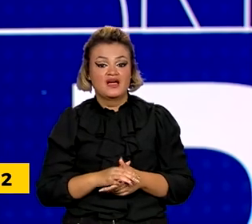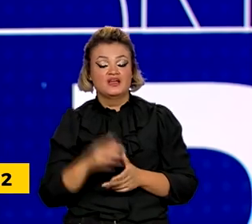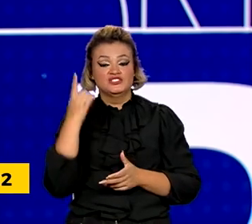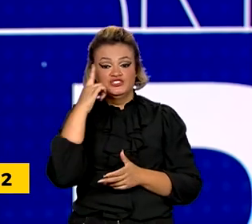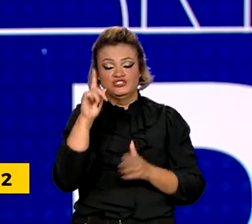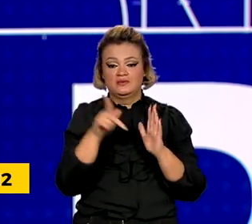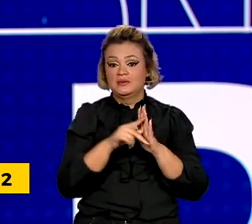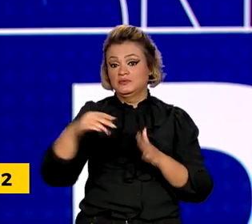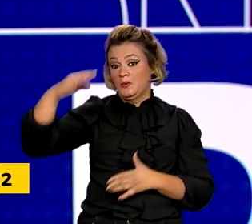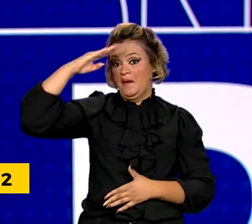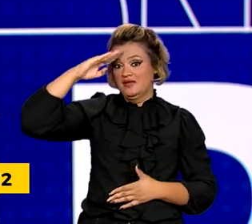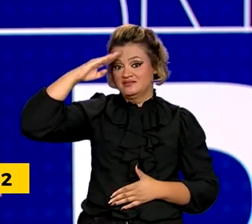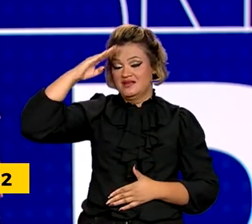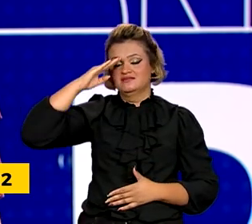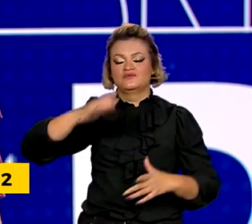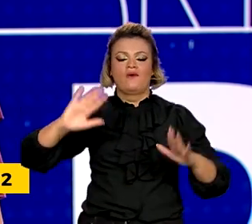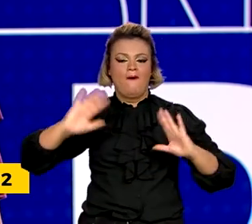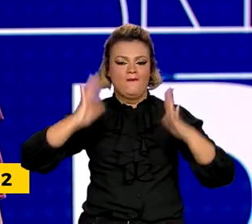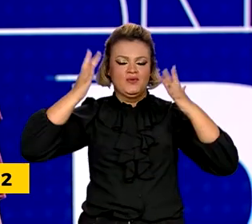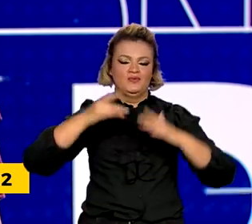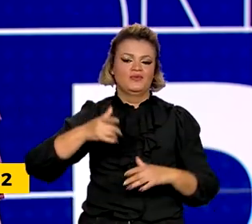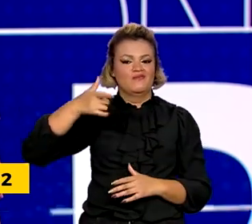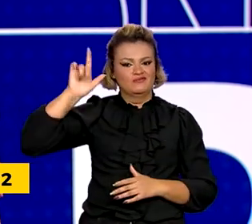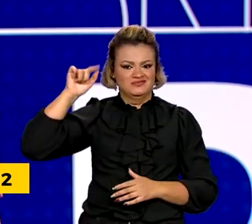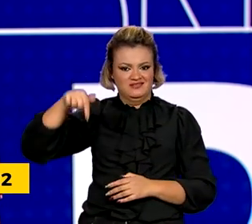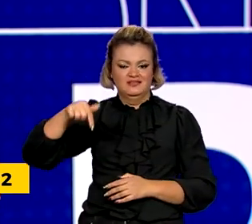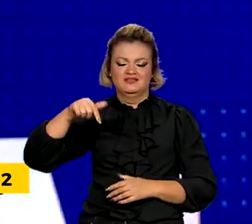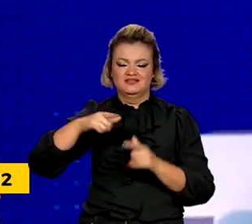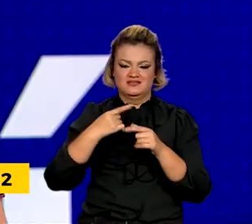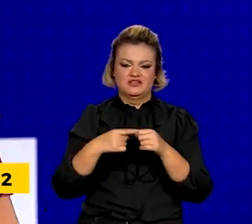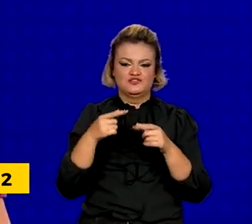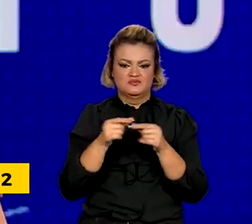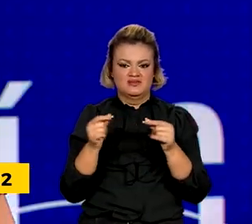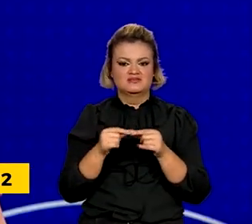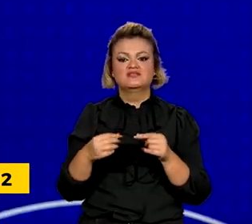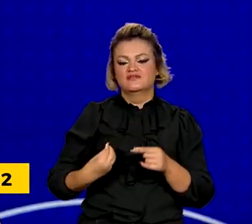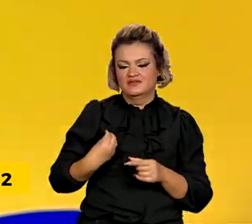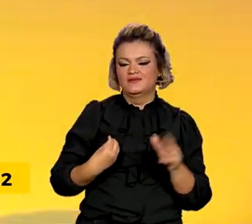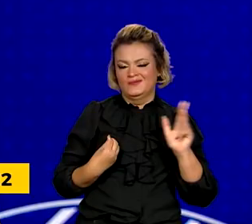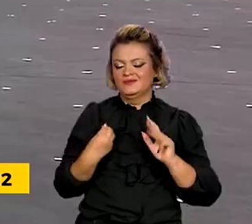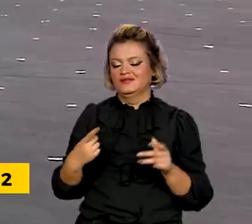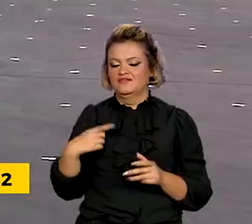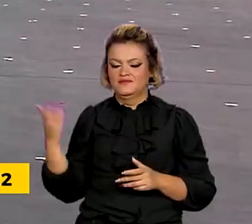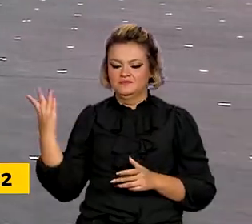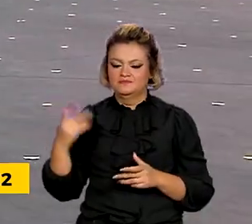do Exército foi comemorado ontem em Brasília com a presença do presidente Lula.